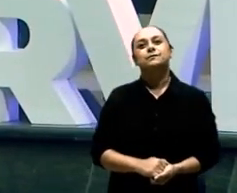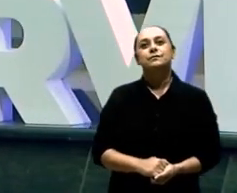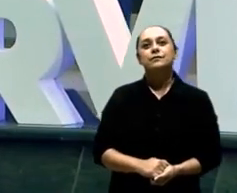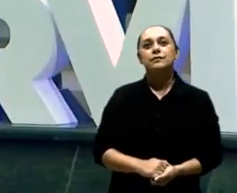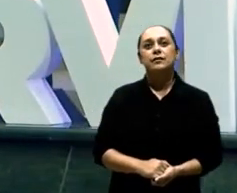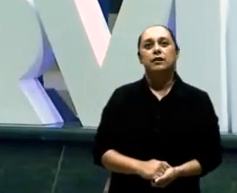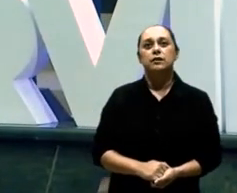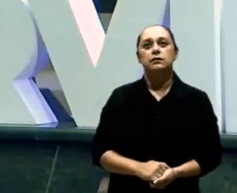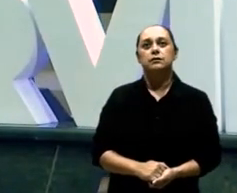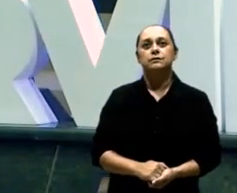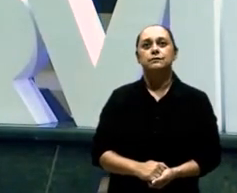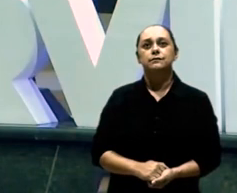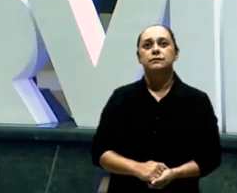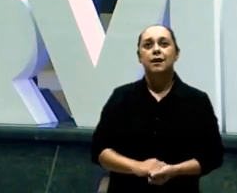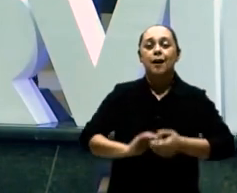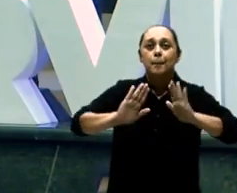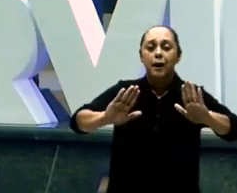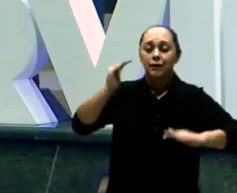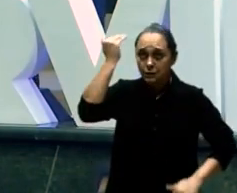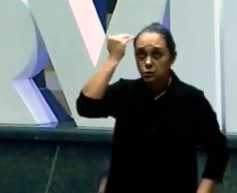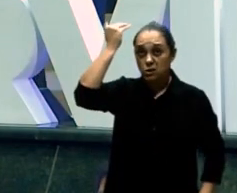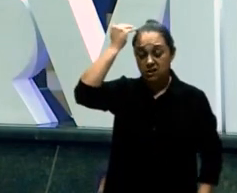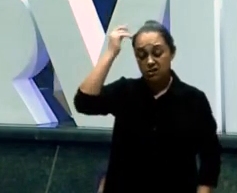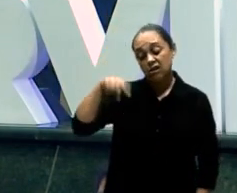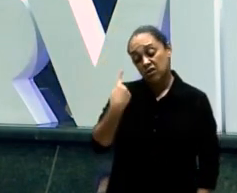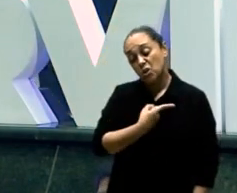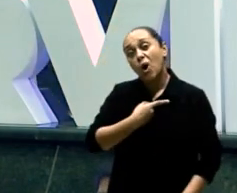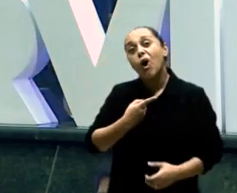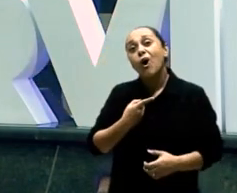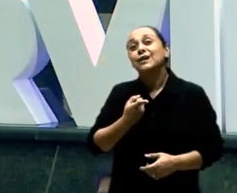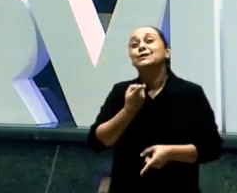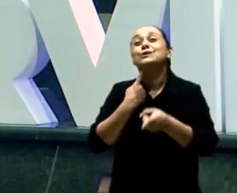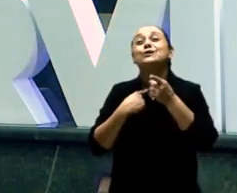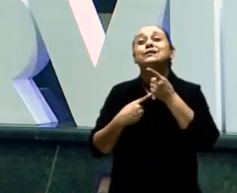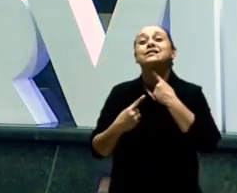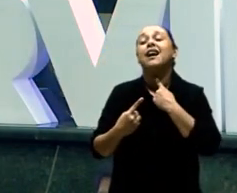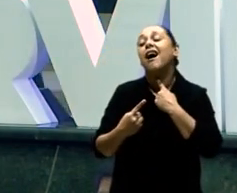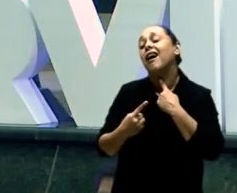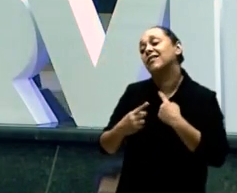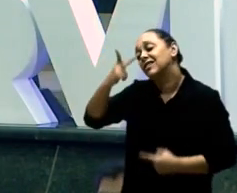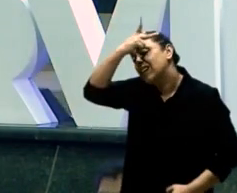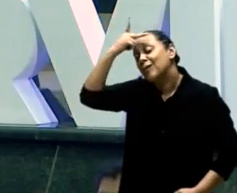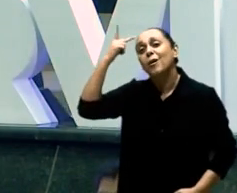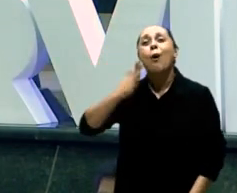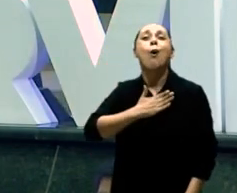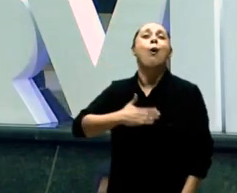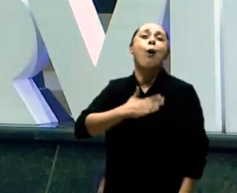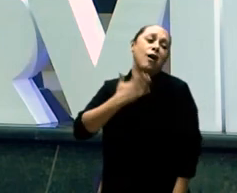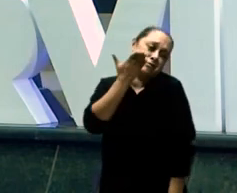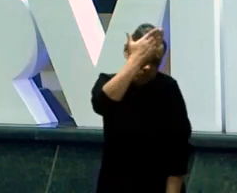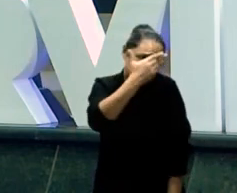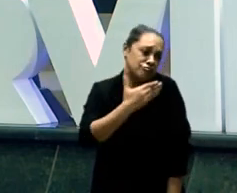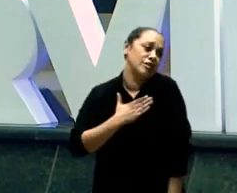Só que a gente Na adolescência A gente quer ser aceito Então às vezes A gente quer Parecer com alguém Que a gente não é